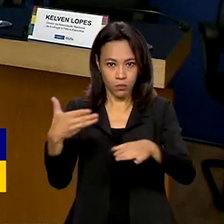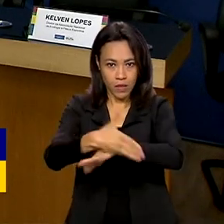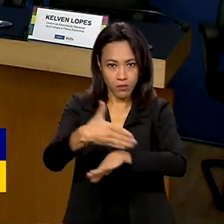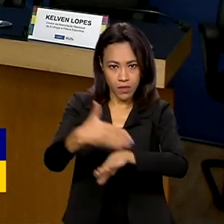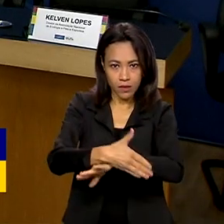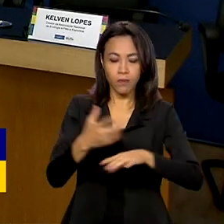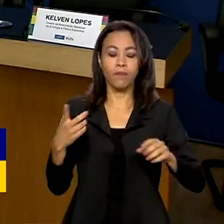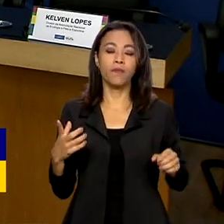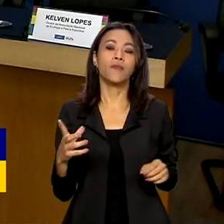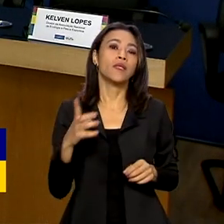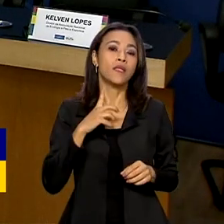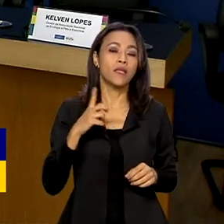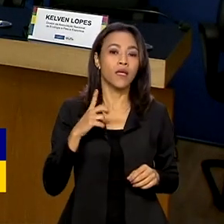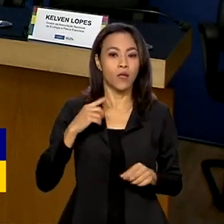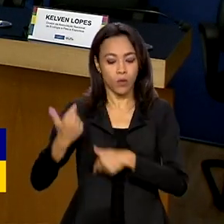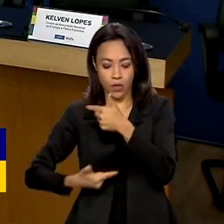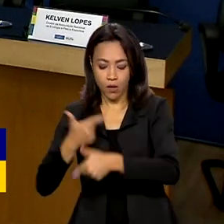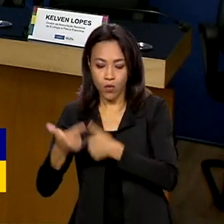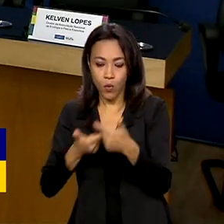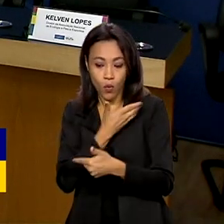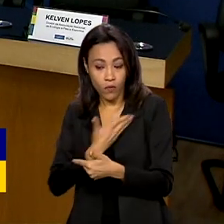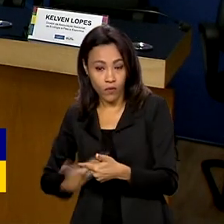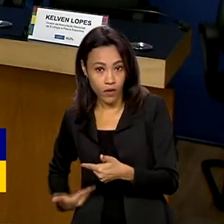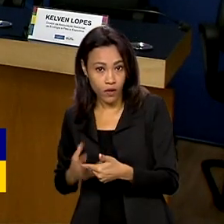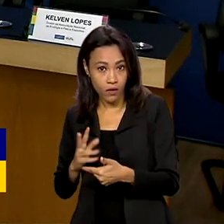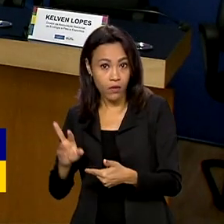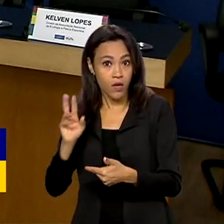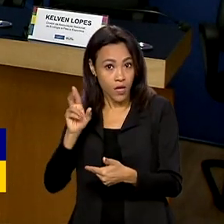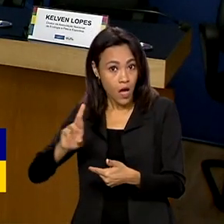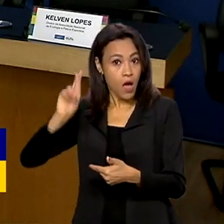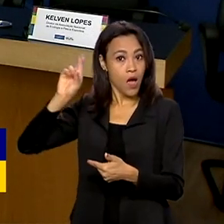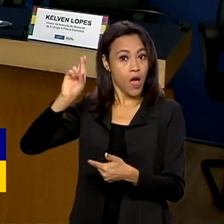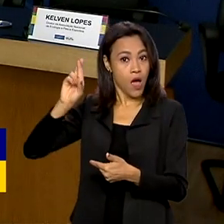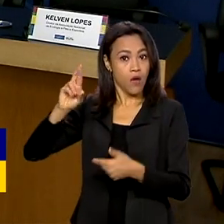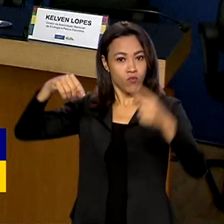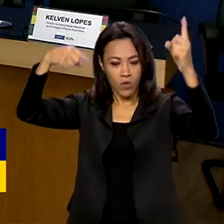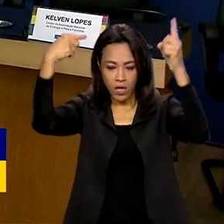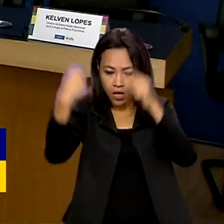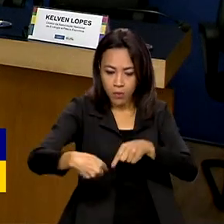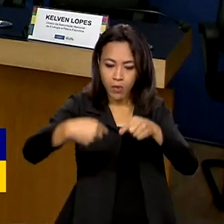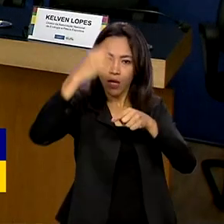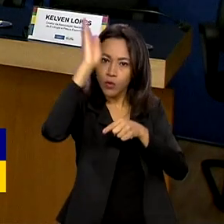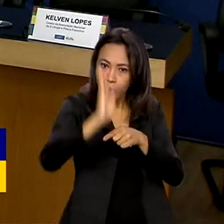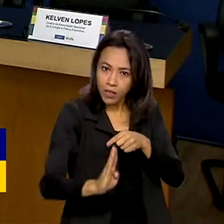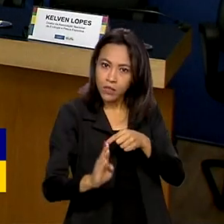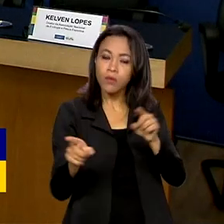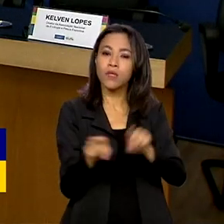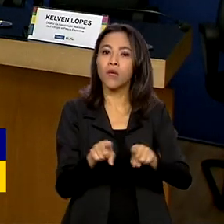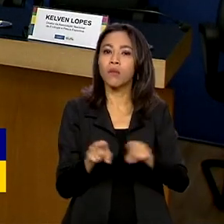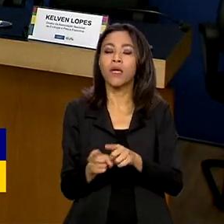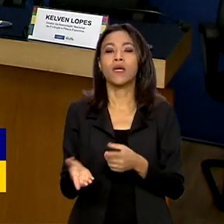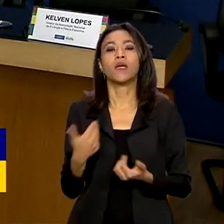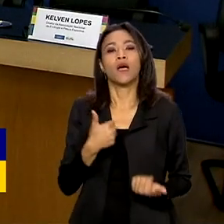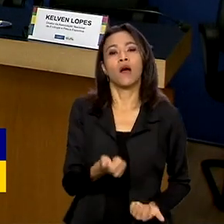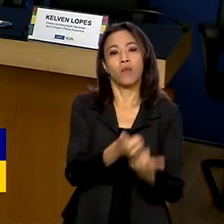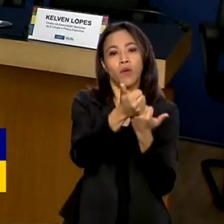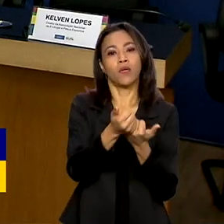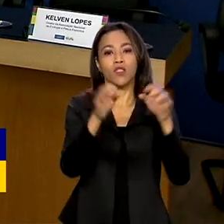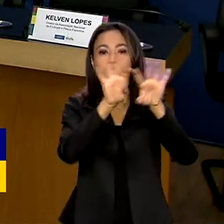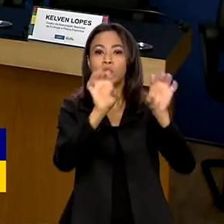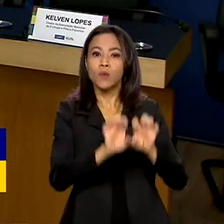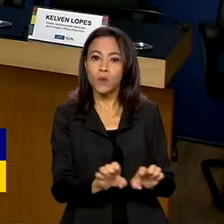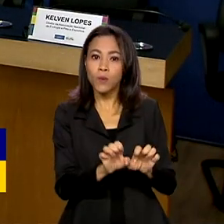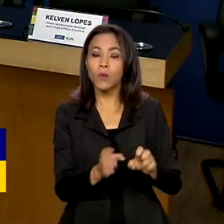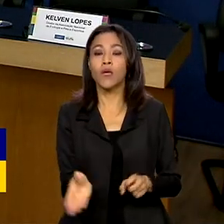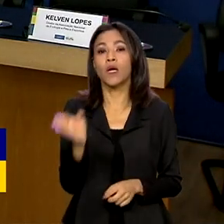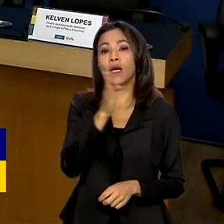desde o envolvimento do governo federal na organização de um campeonato brasileiro, até investimentos em infraestrutura e